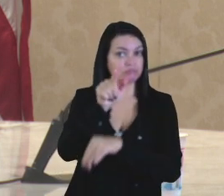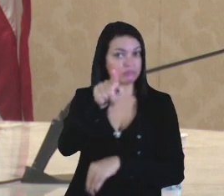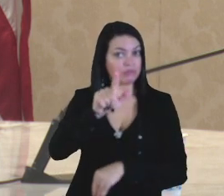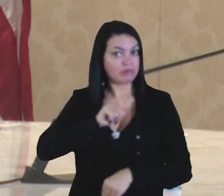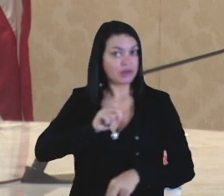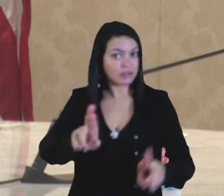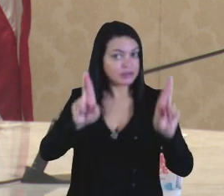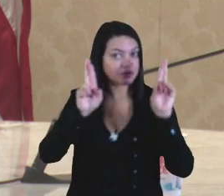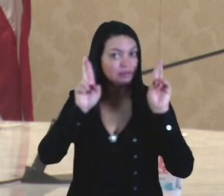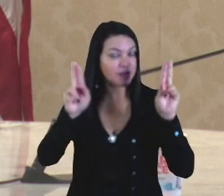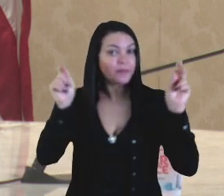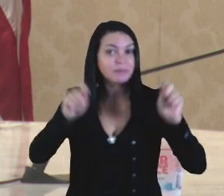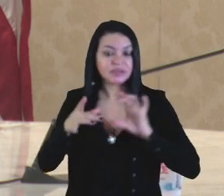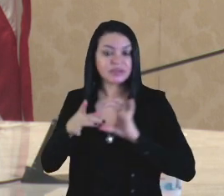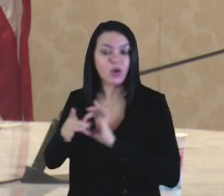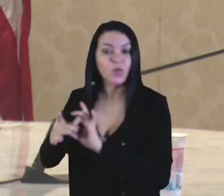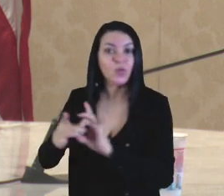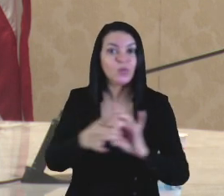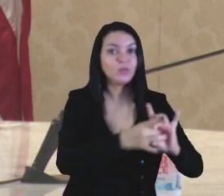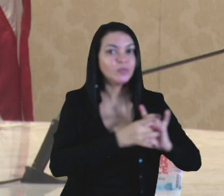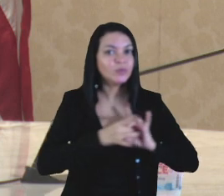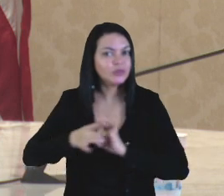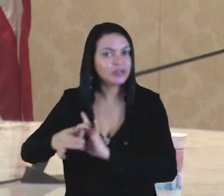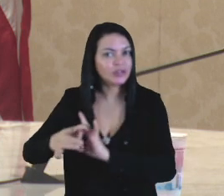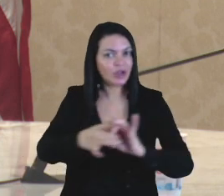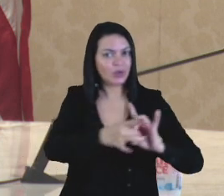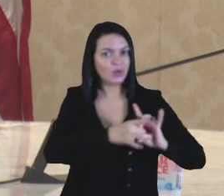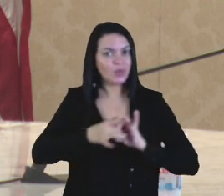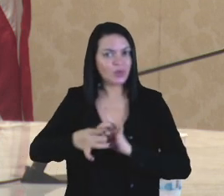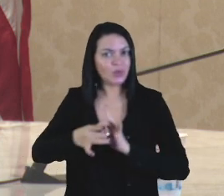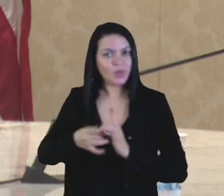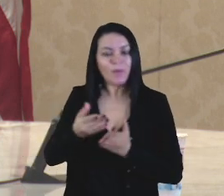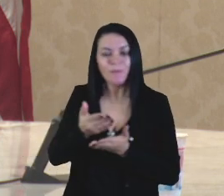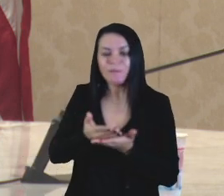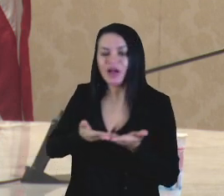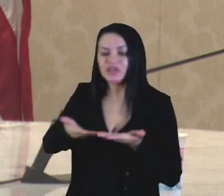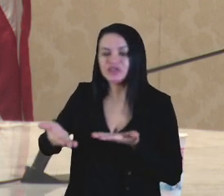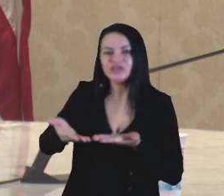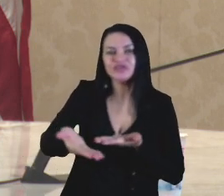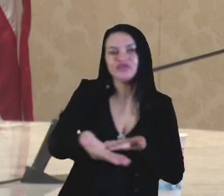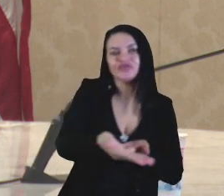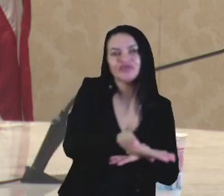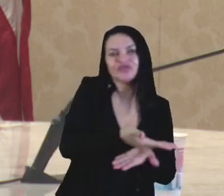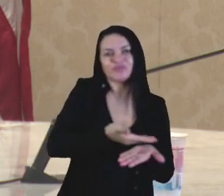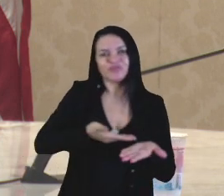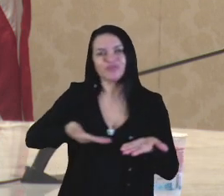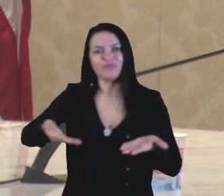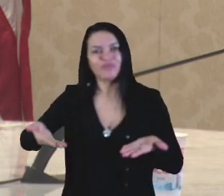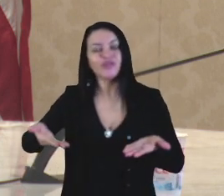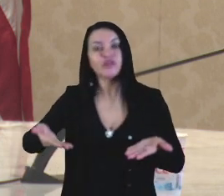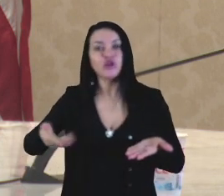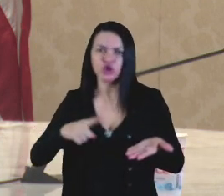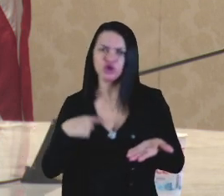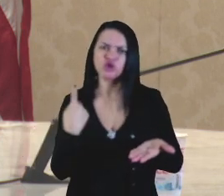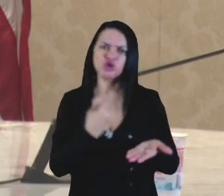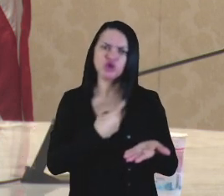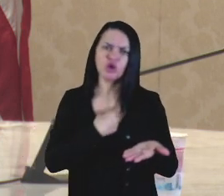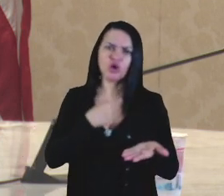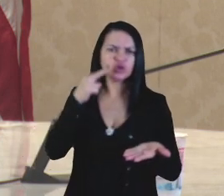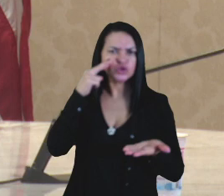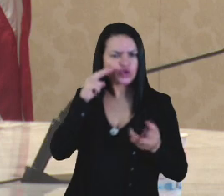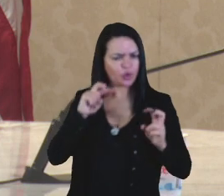preciso que haja comunhão, é preciso que haja partilha. Quando nós estamos olhando aqui